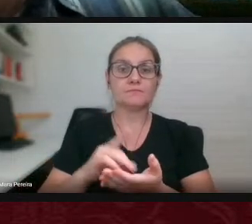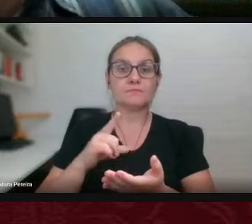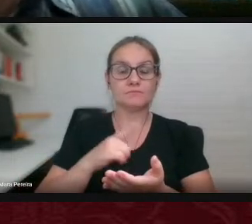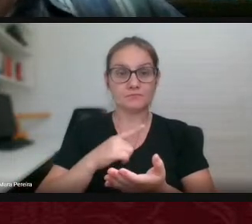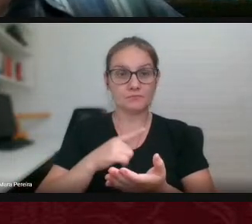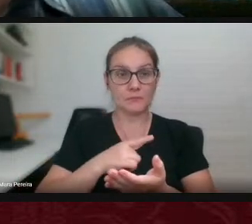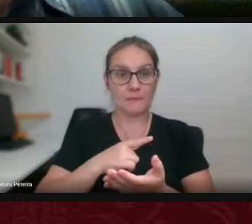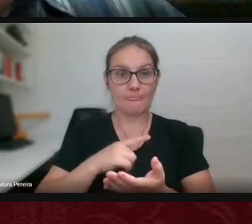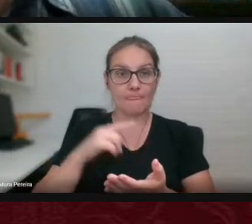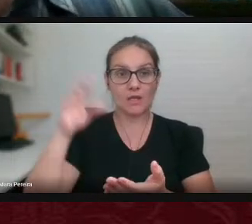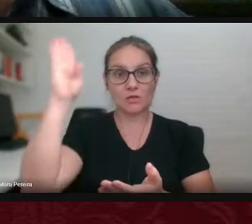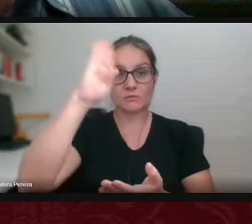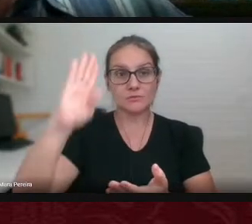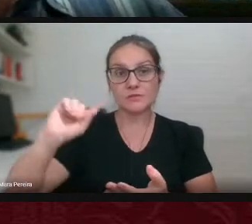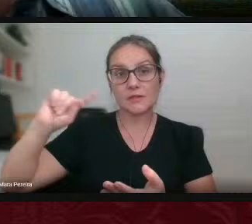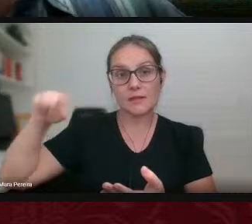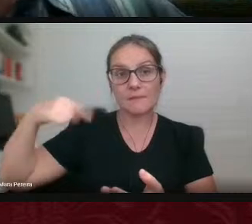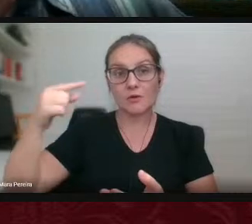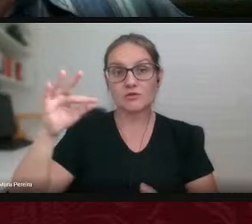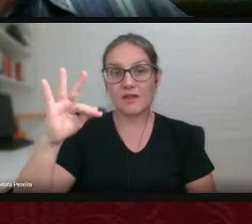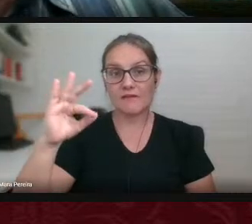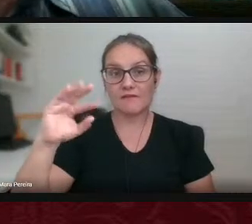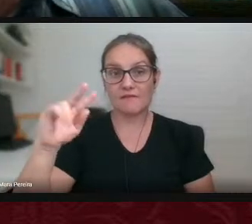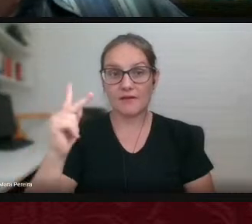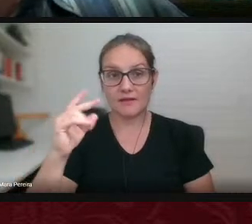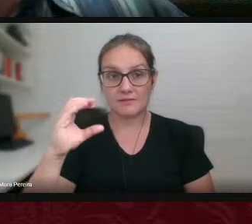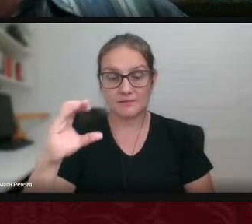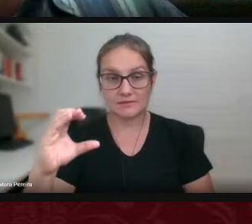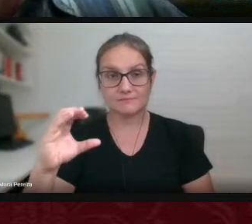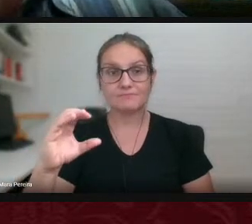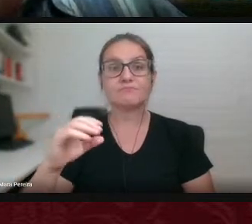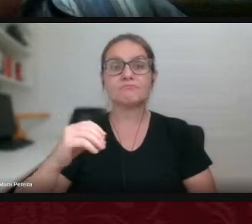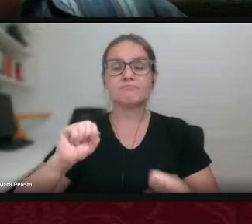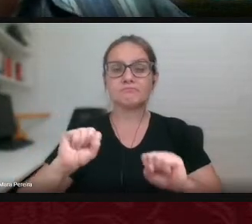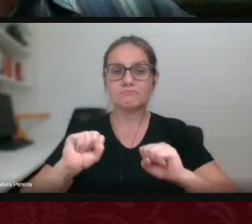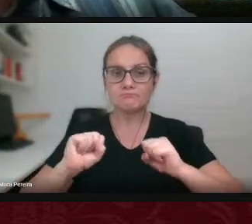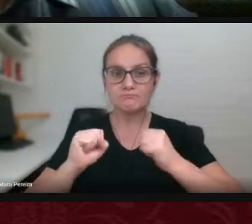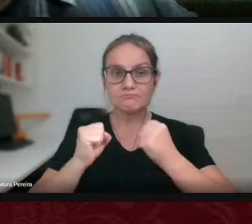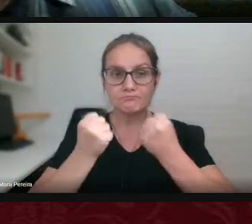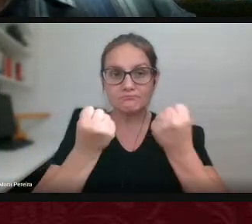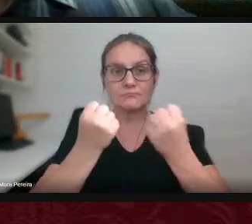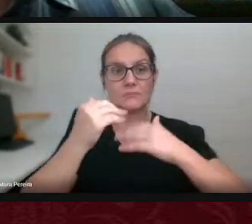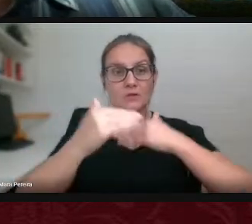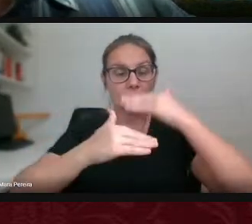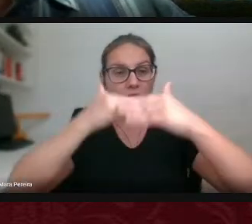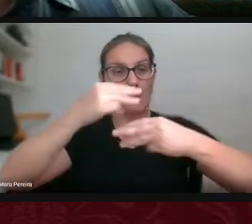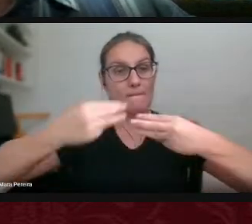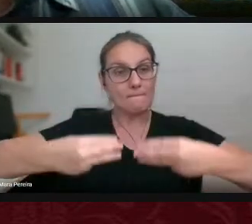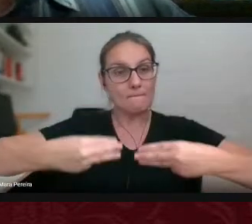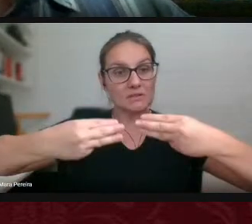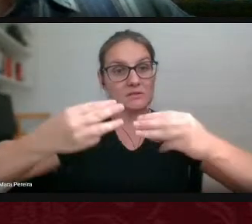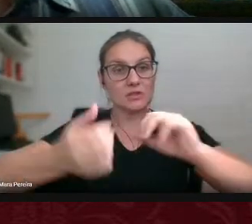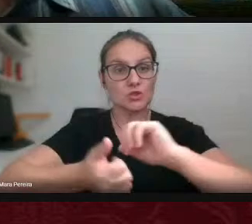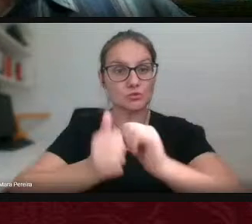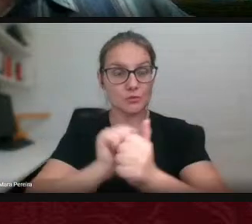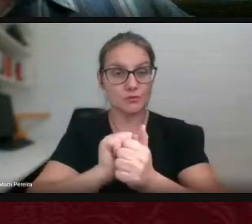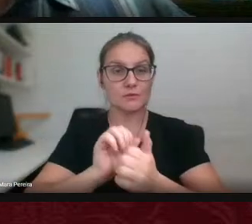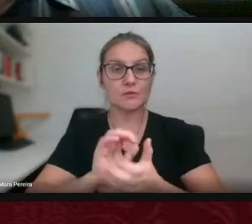posteriormente ao Fernando Henrique robusteceram o Ministério do Esporte acontece que em